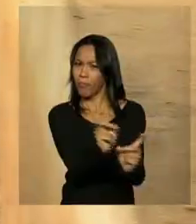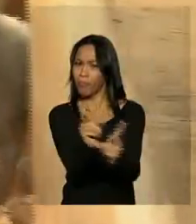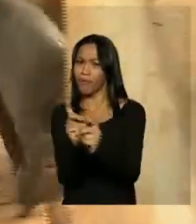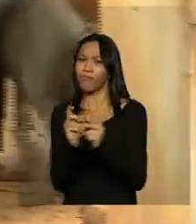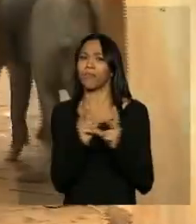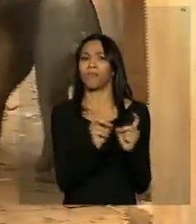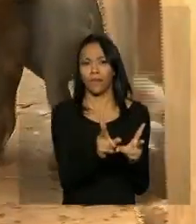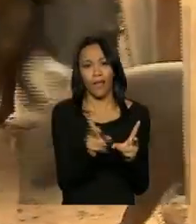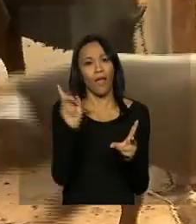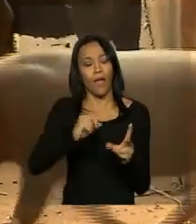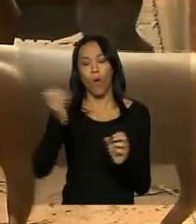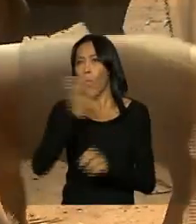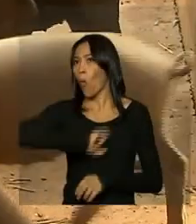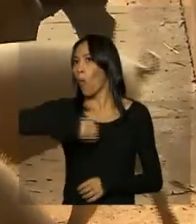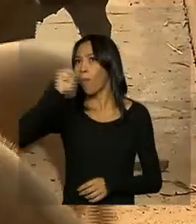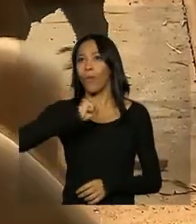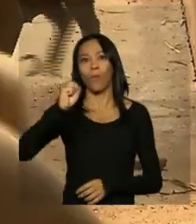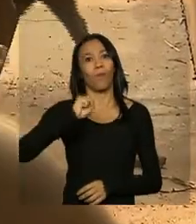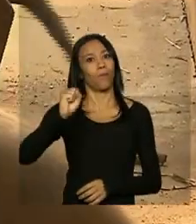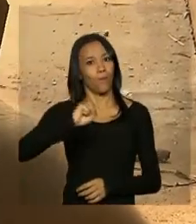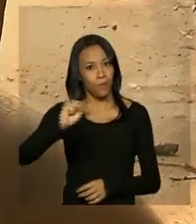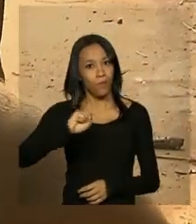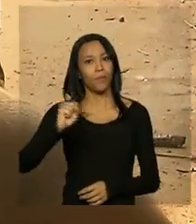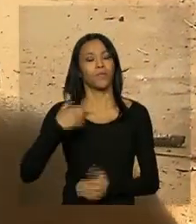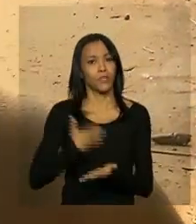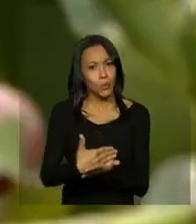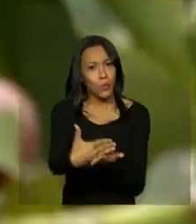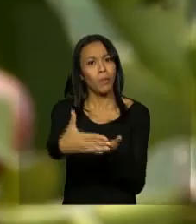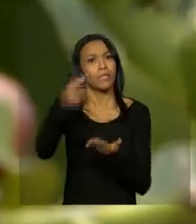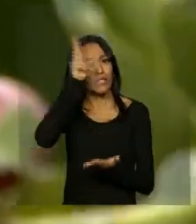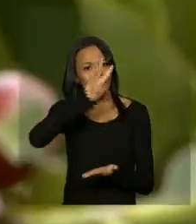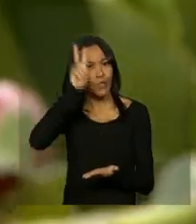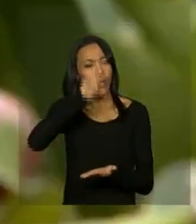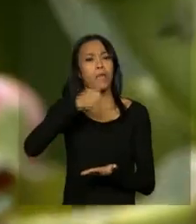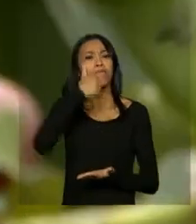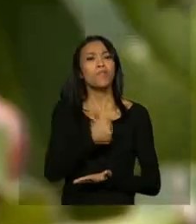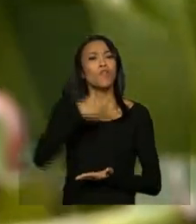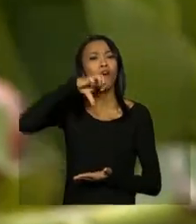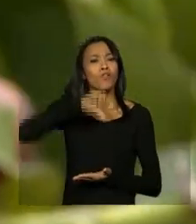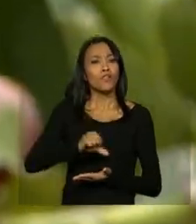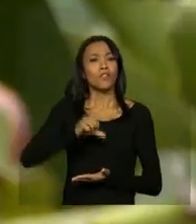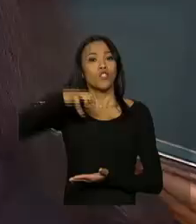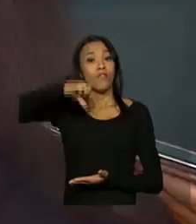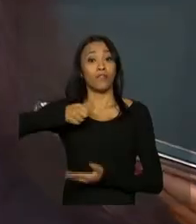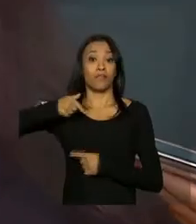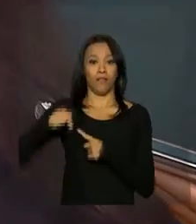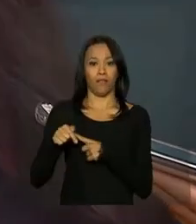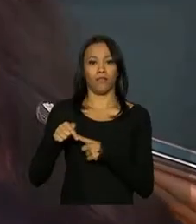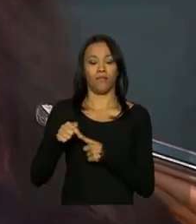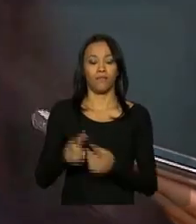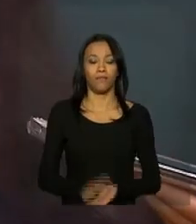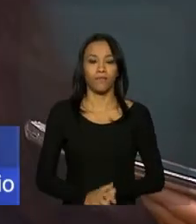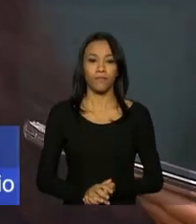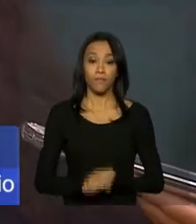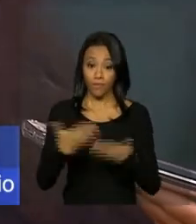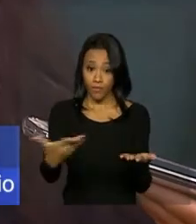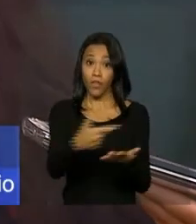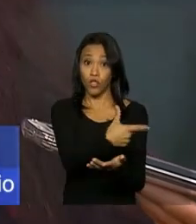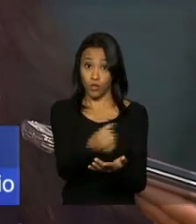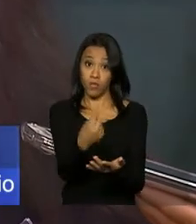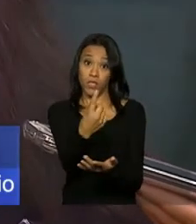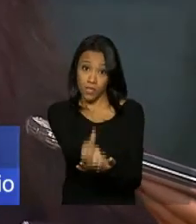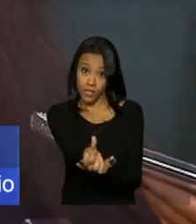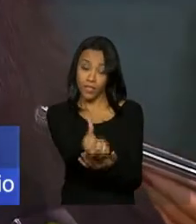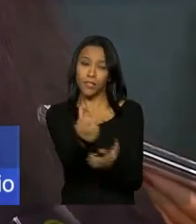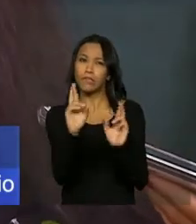valor. Recorde desde o início da série histórica, em 1997. Em 2016, nós